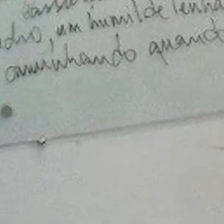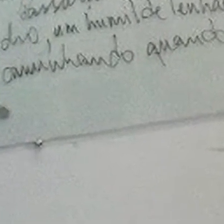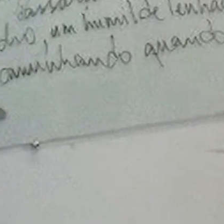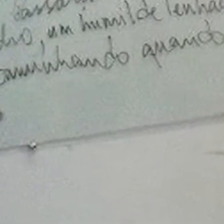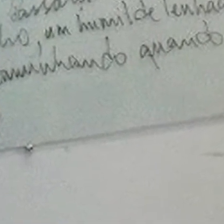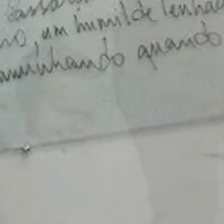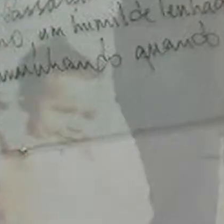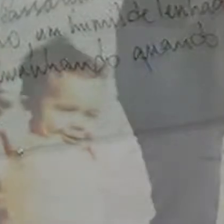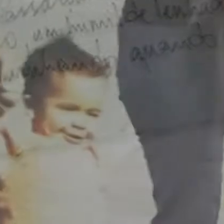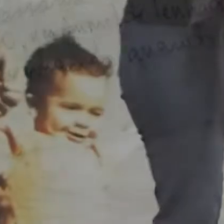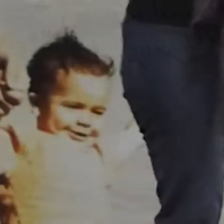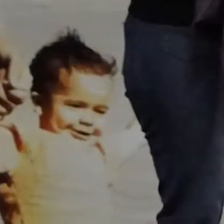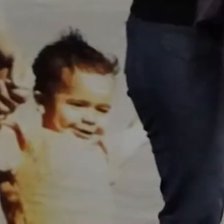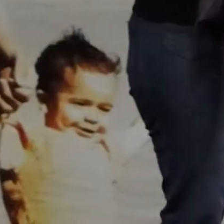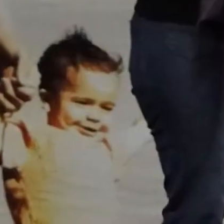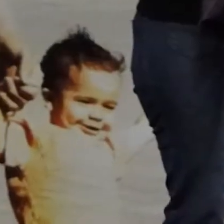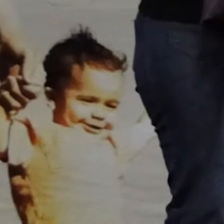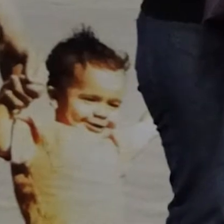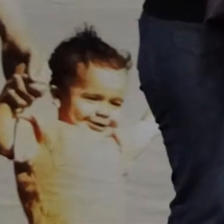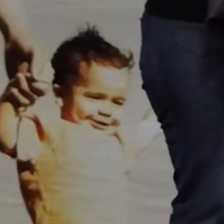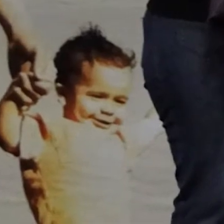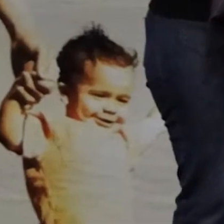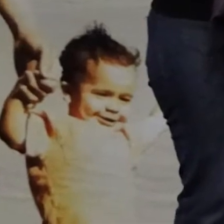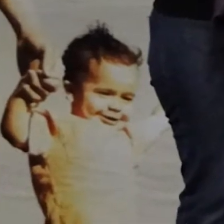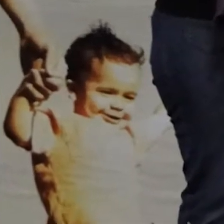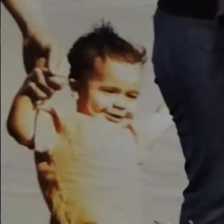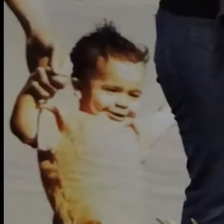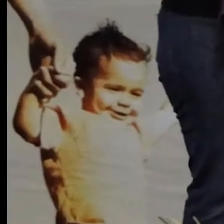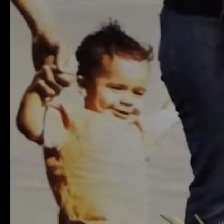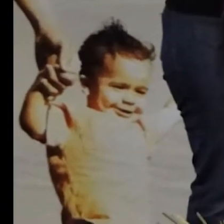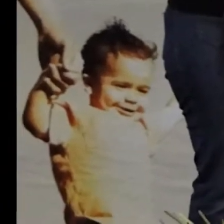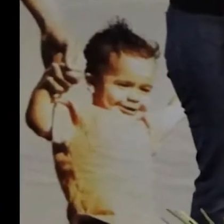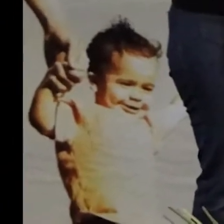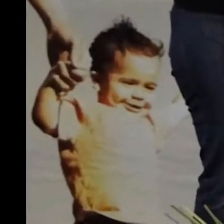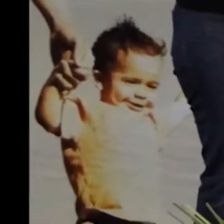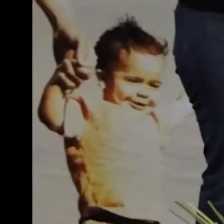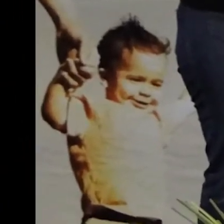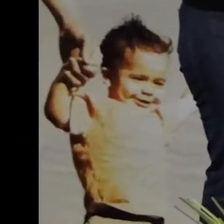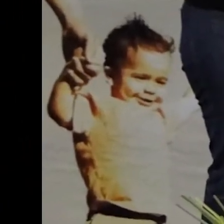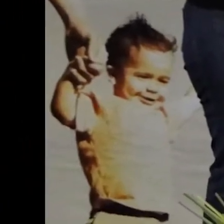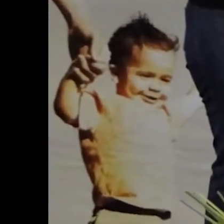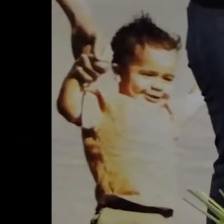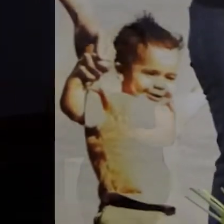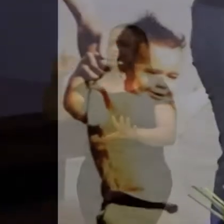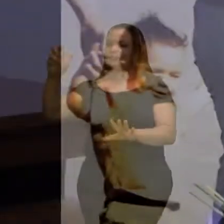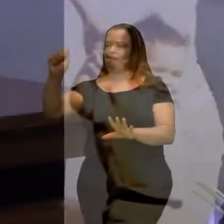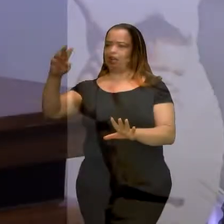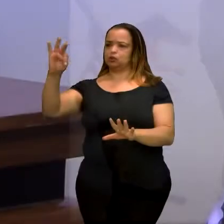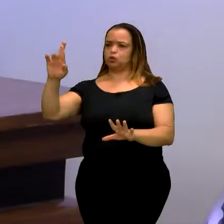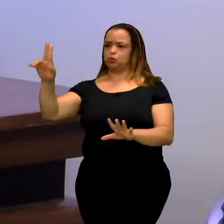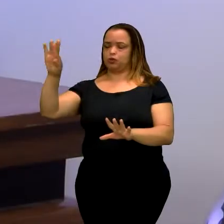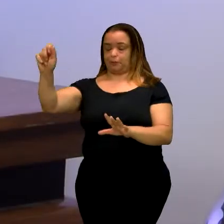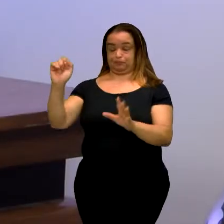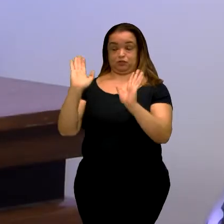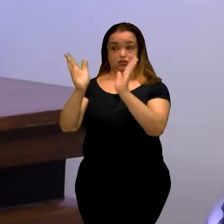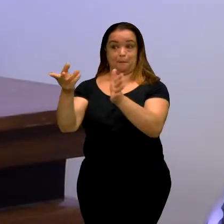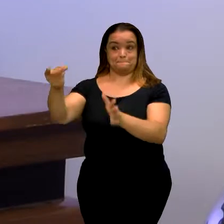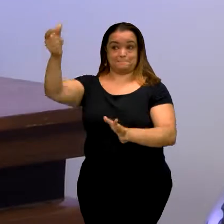pós-graduação. Principalmente no curso de licenciatura. Porque, a partir do momento que o Brasil